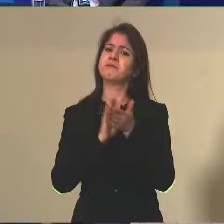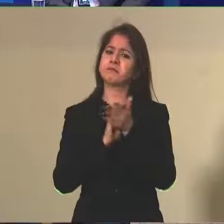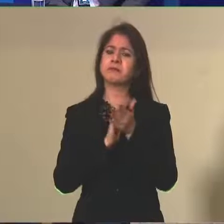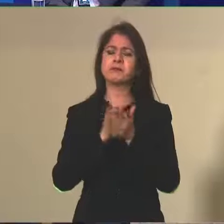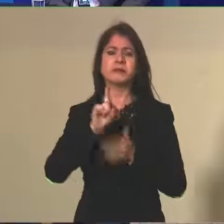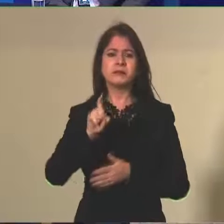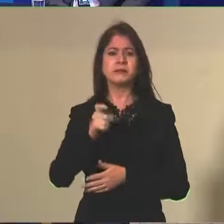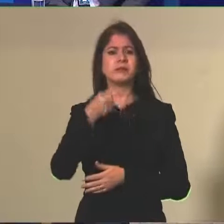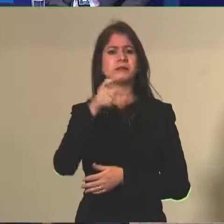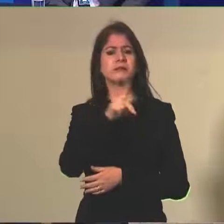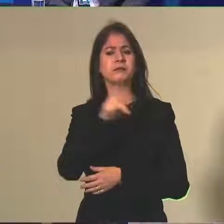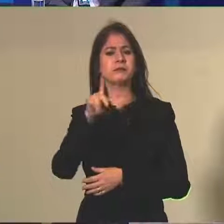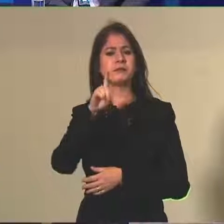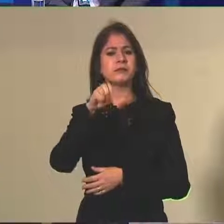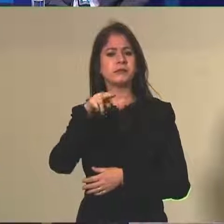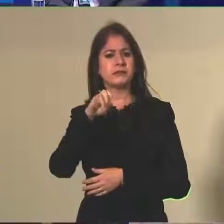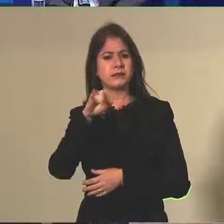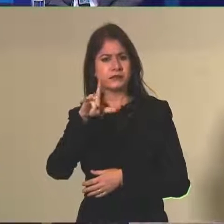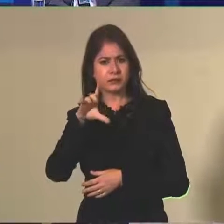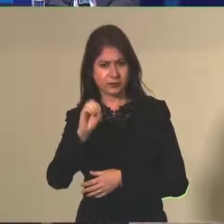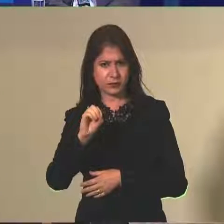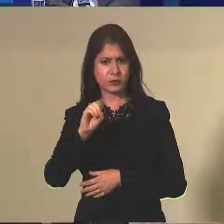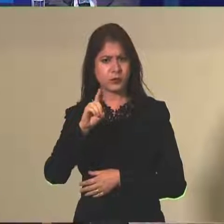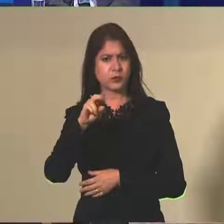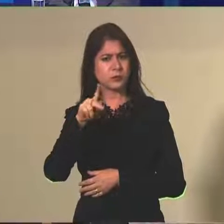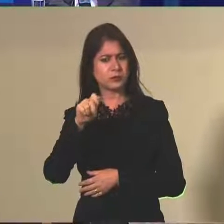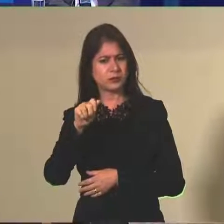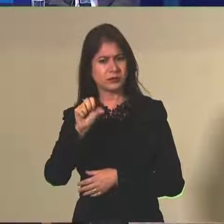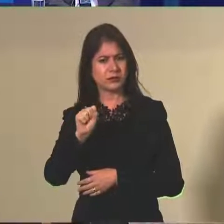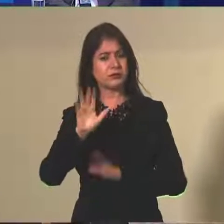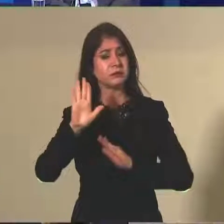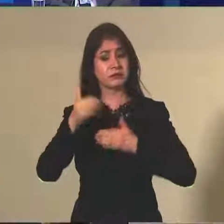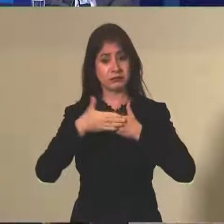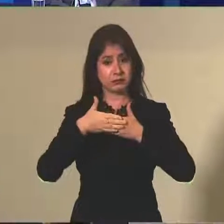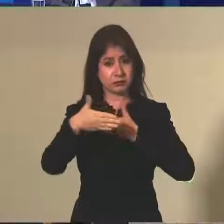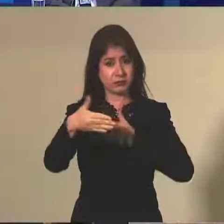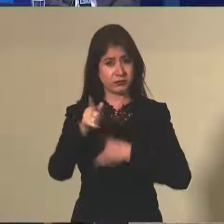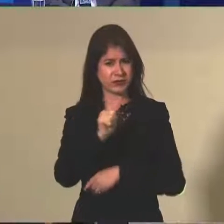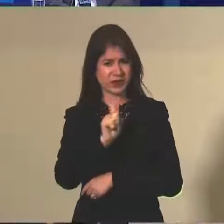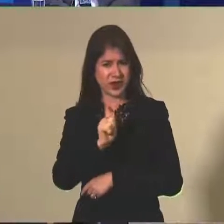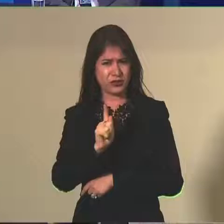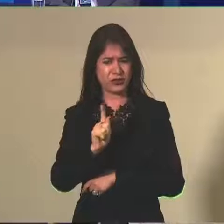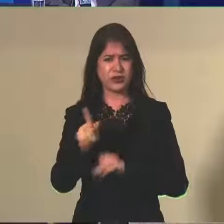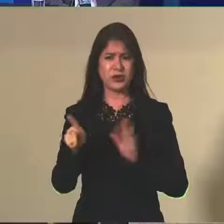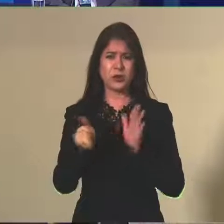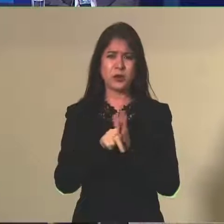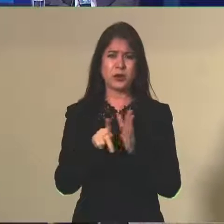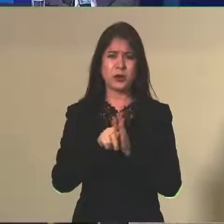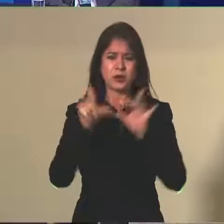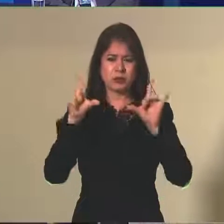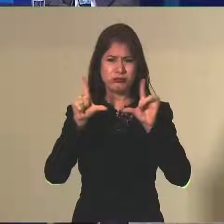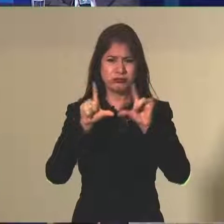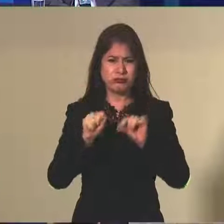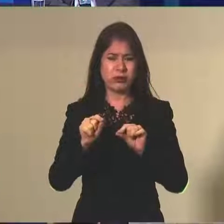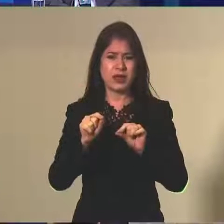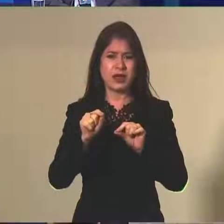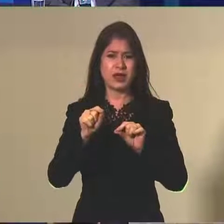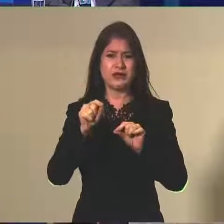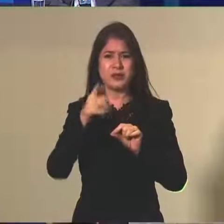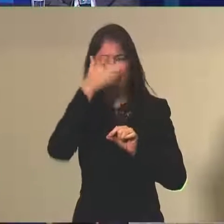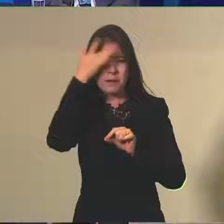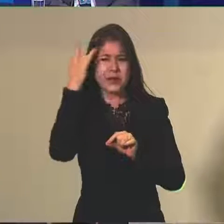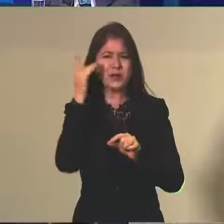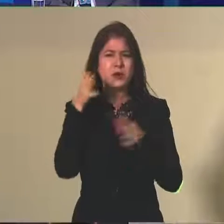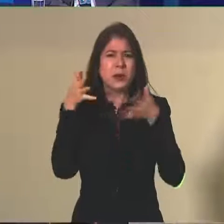ao ex-presidente Danilo Dupas, mas, durante a gestão dele, o Enem teve o menor número de participantes desde